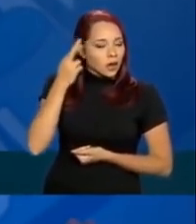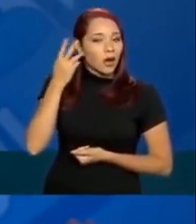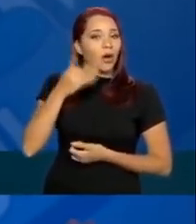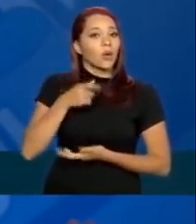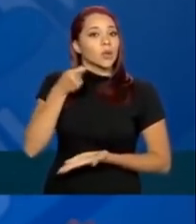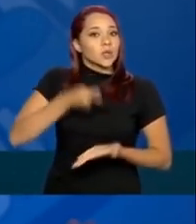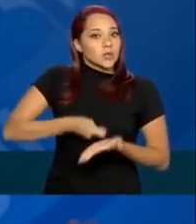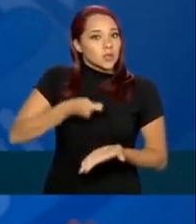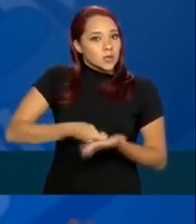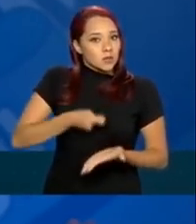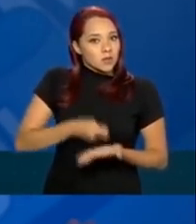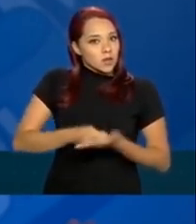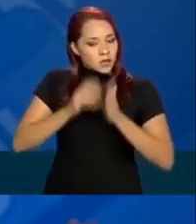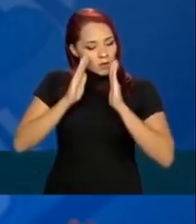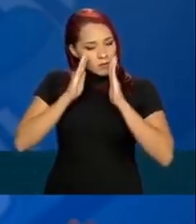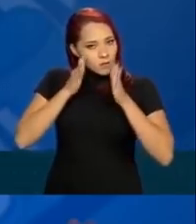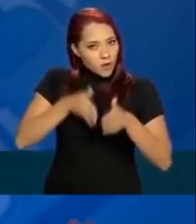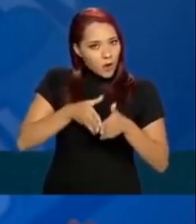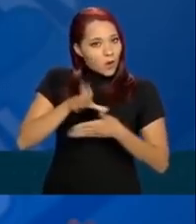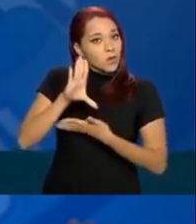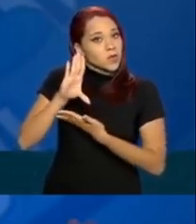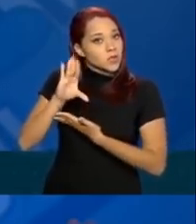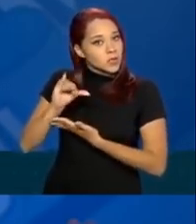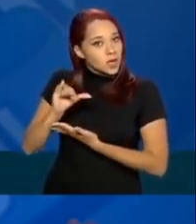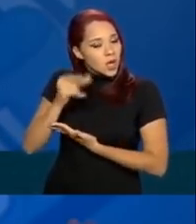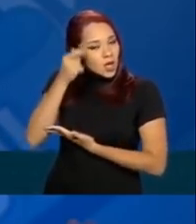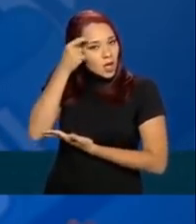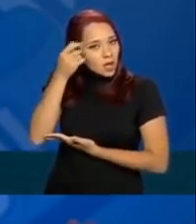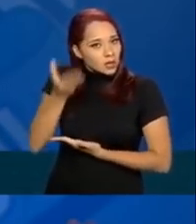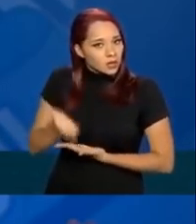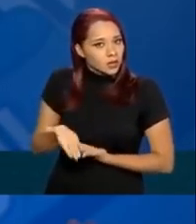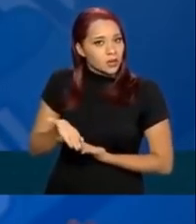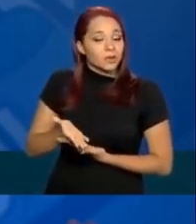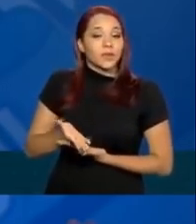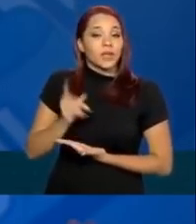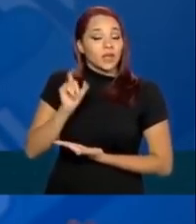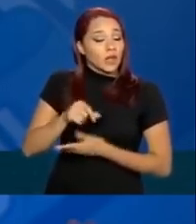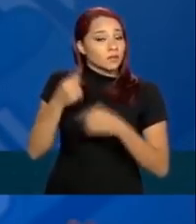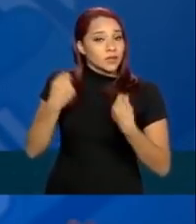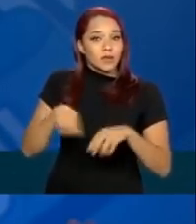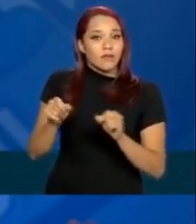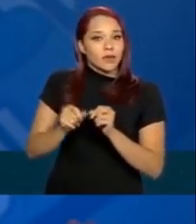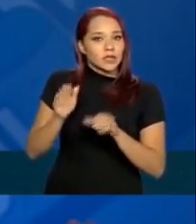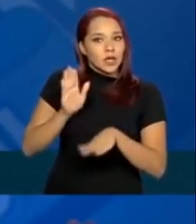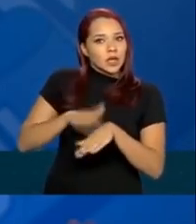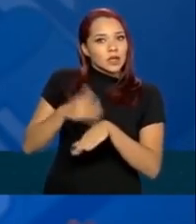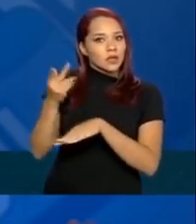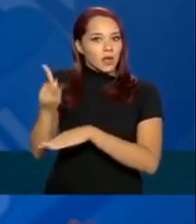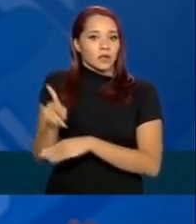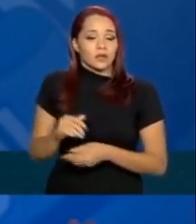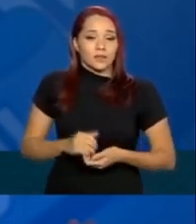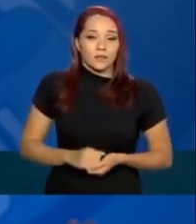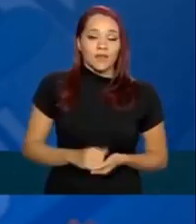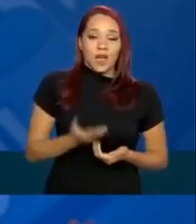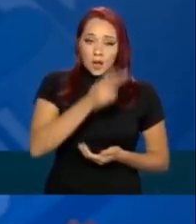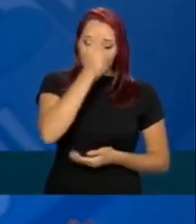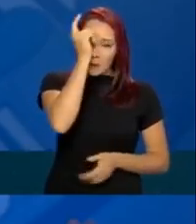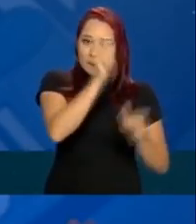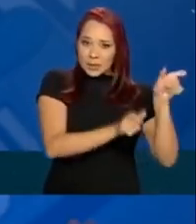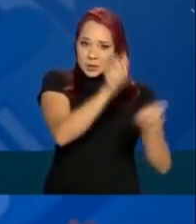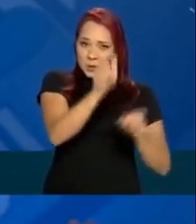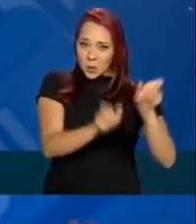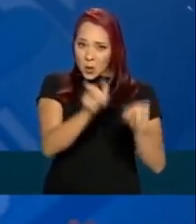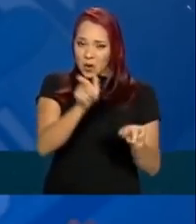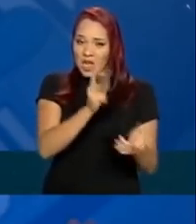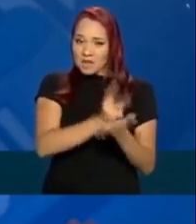Racionalidade, disciplina, foco e ciência, que é o que eles têm que fazer na ponta de lá. As pessoas, as mesmas